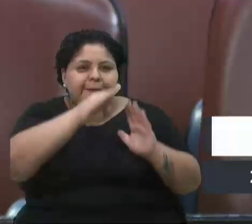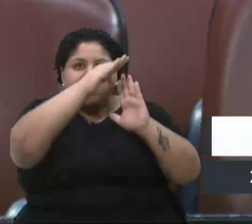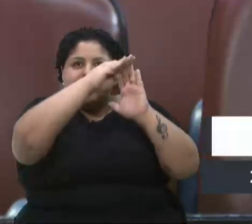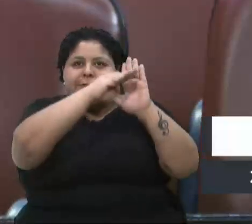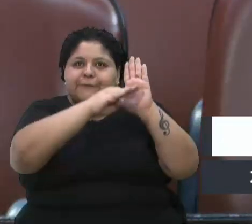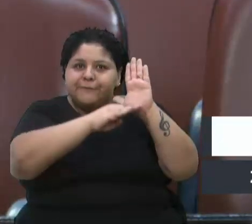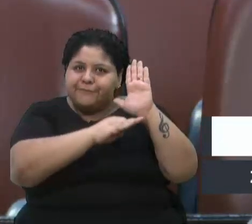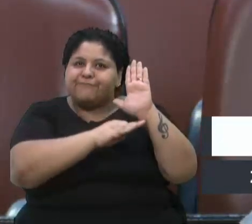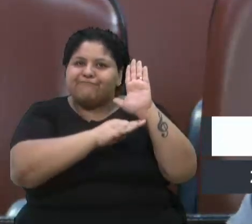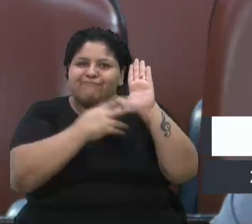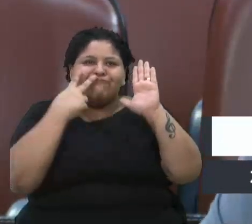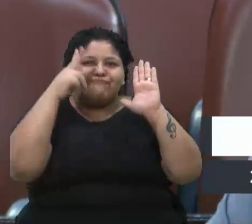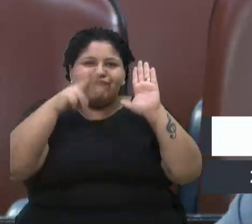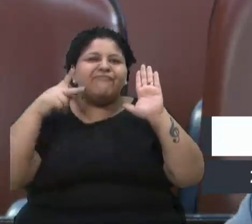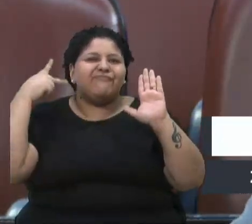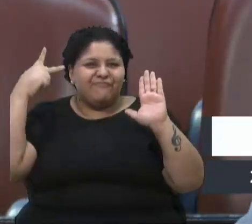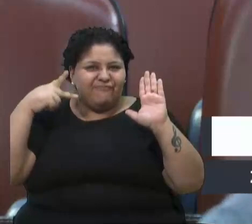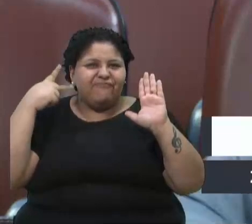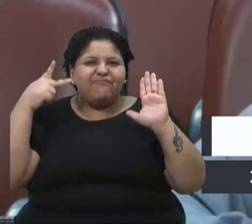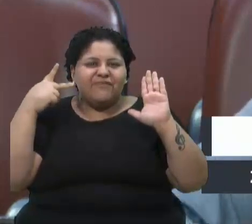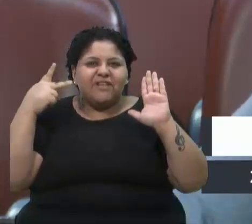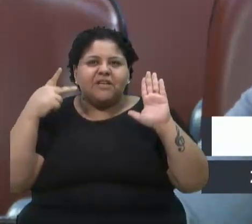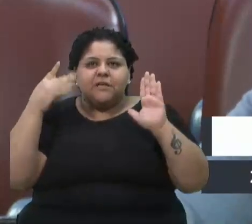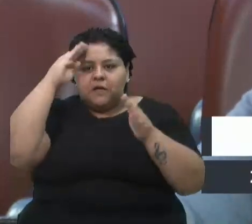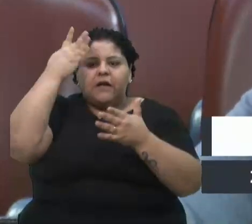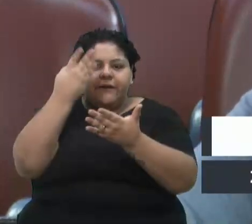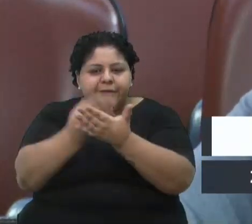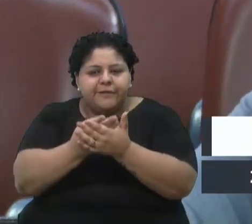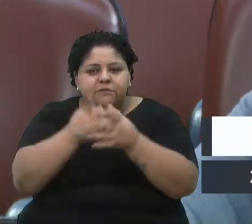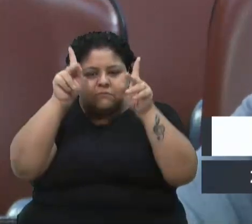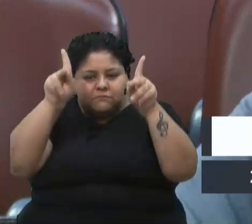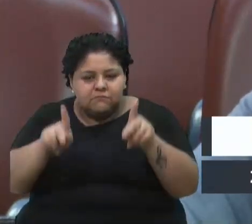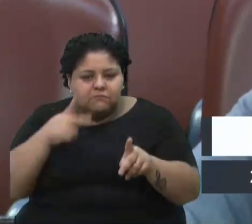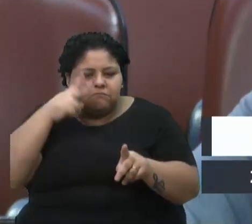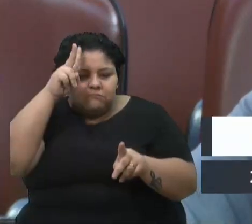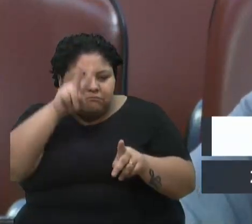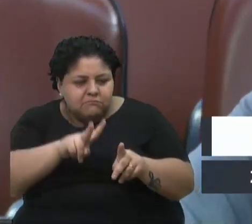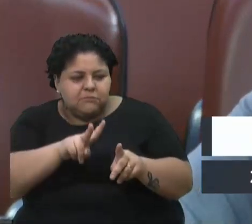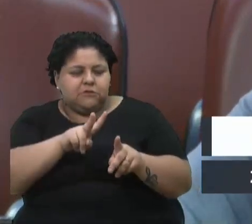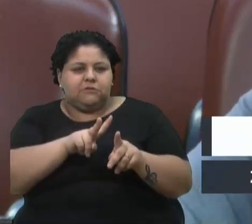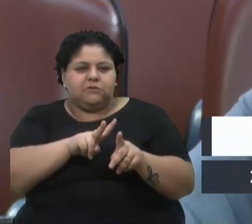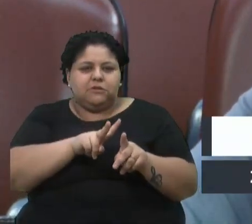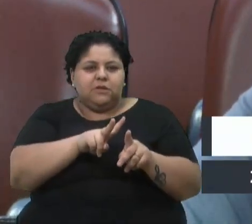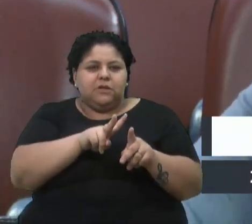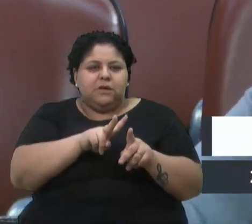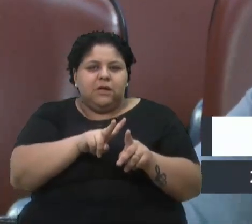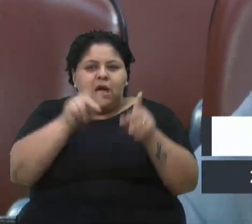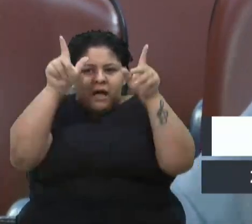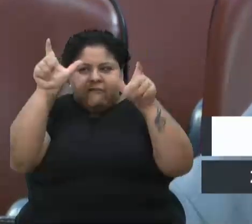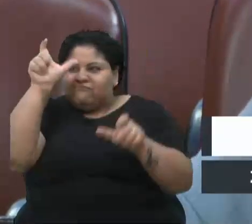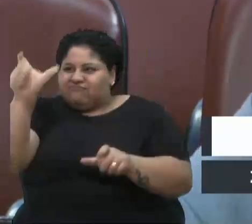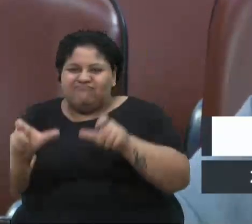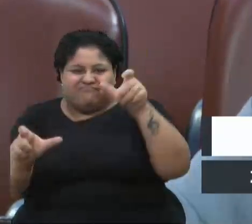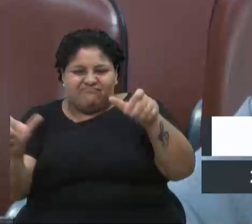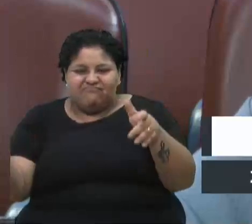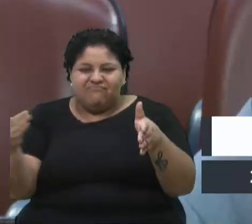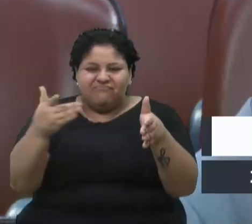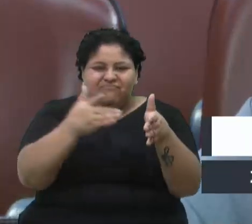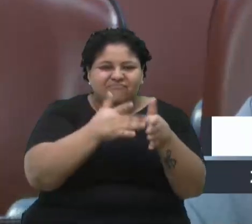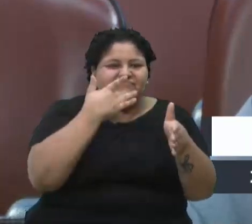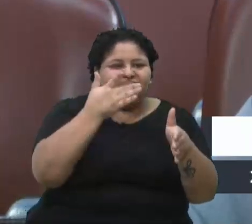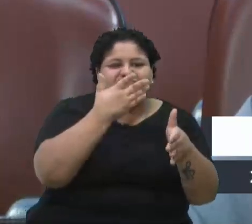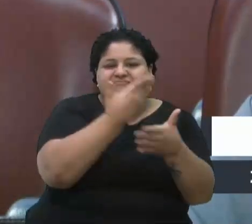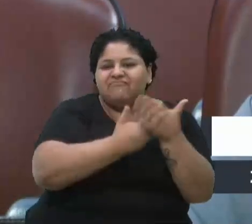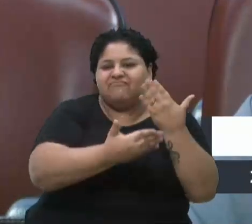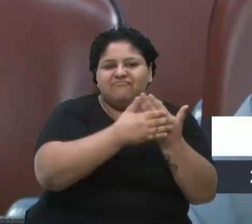realmente aquele dia que o senhor fez a leitura, as pessoas estavam da tarde até as 10 da noite, eu até menti, vereador, vamos dizer assim,